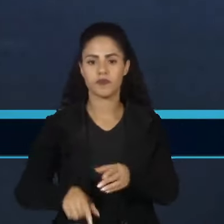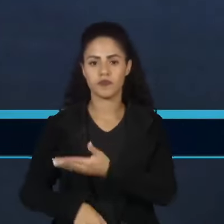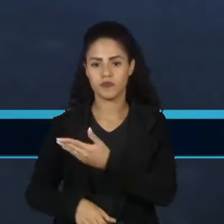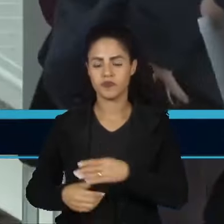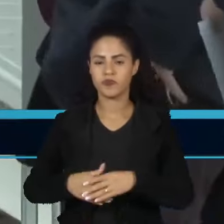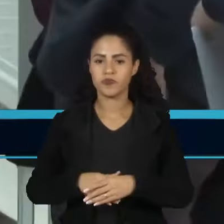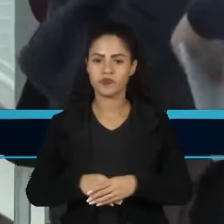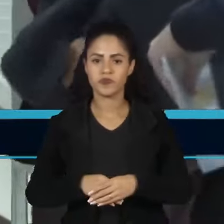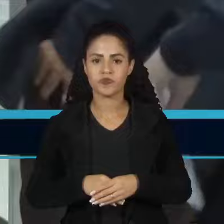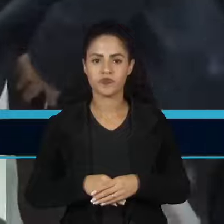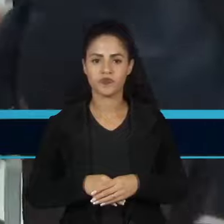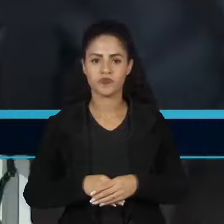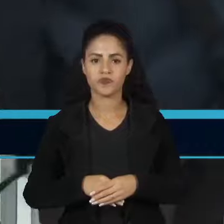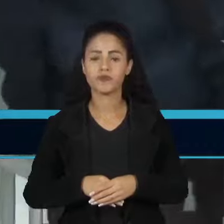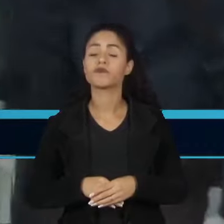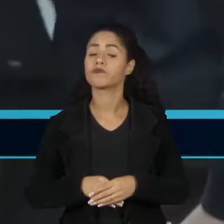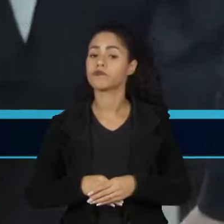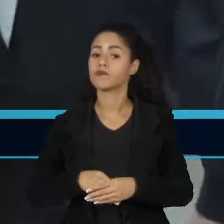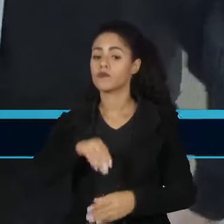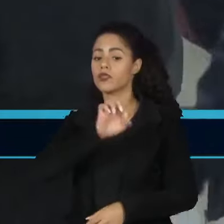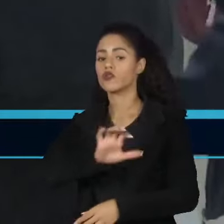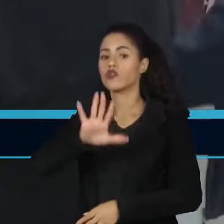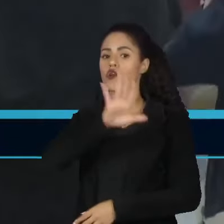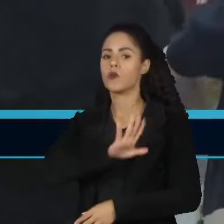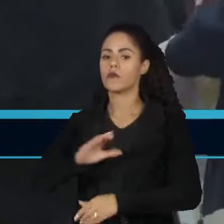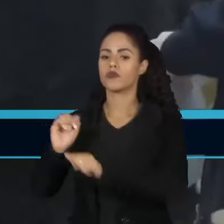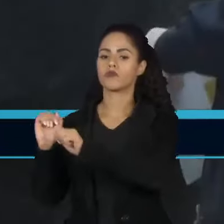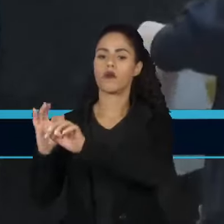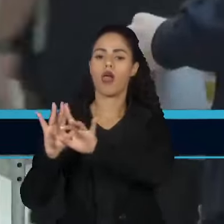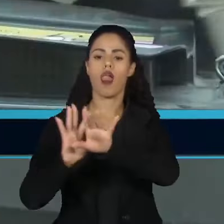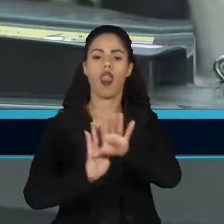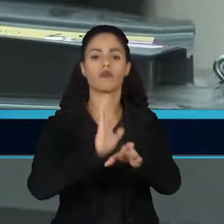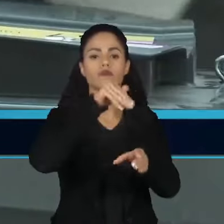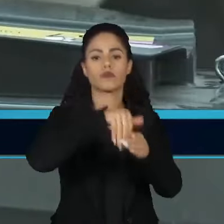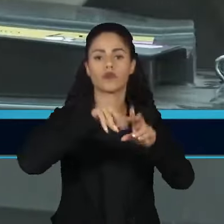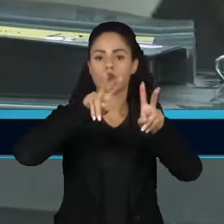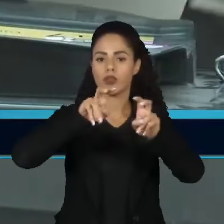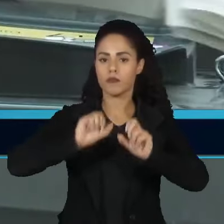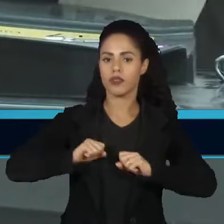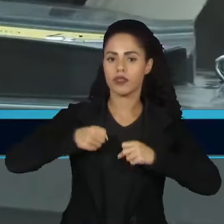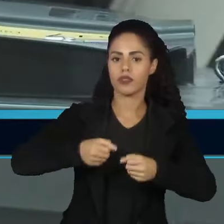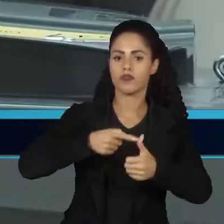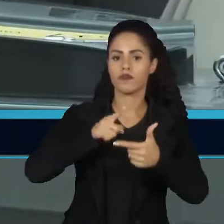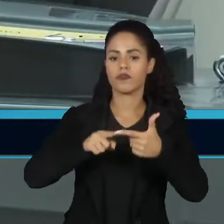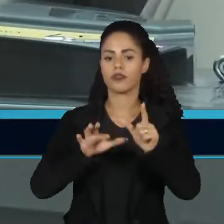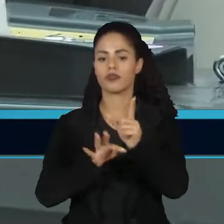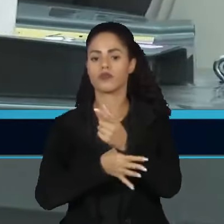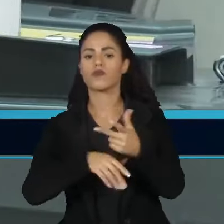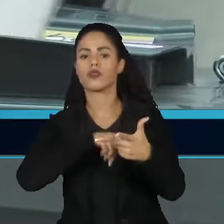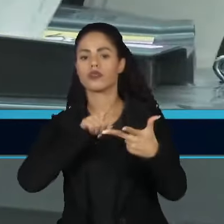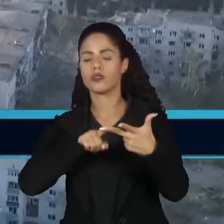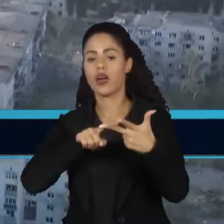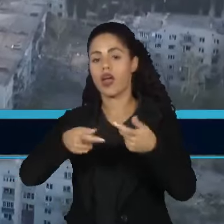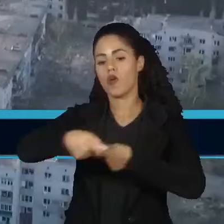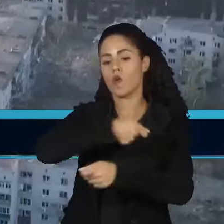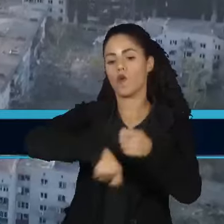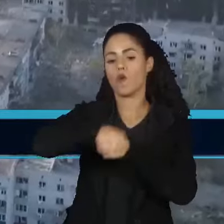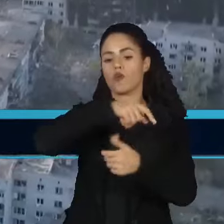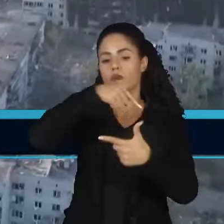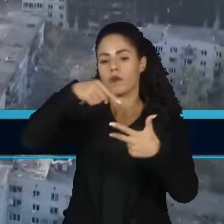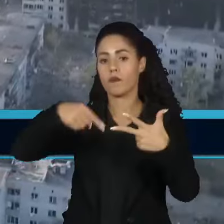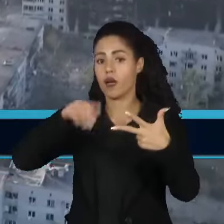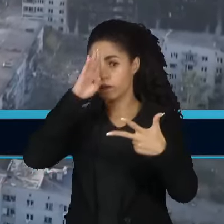Alemanha. Os europeus vão às urnas preocupados com temas como defesa, segurança e economia, que ganharam